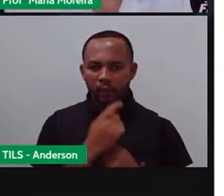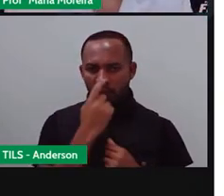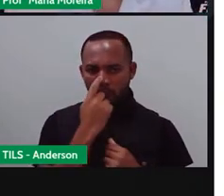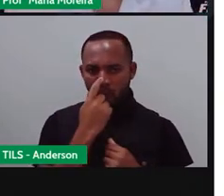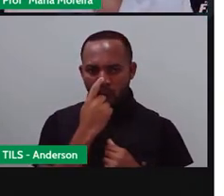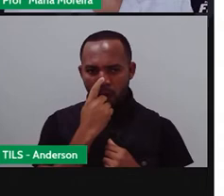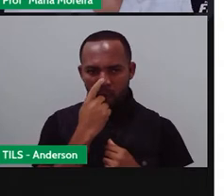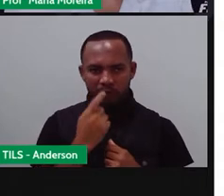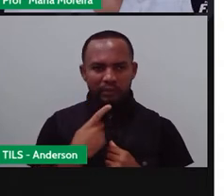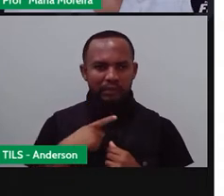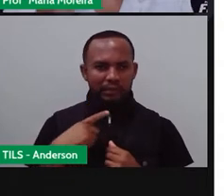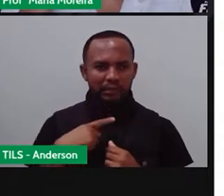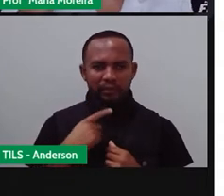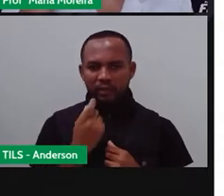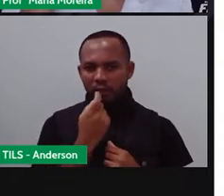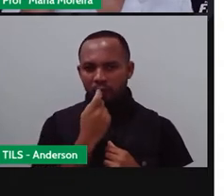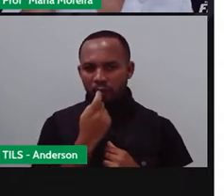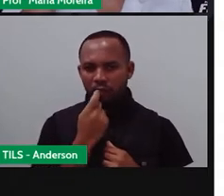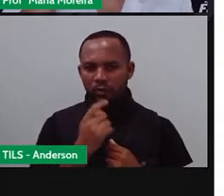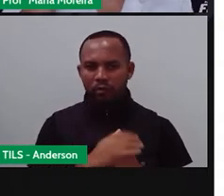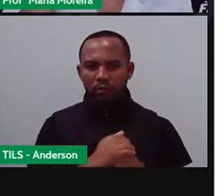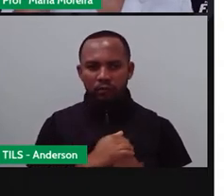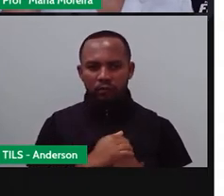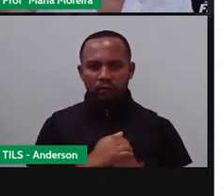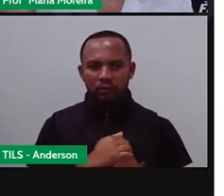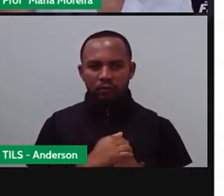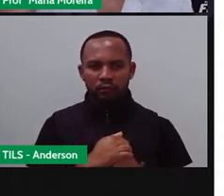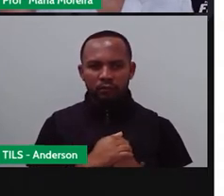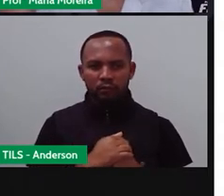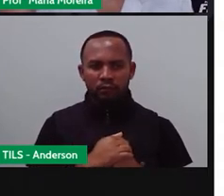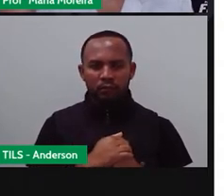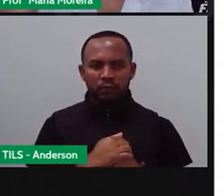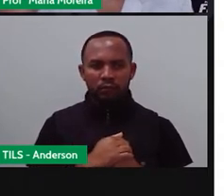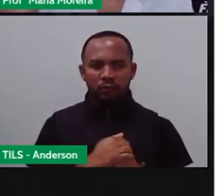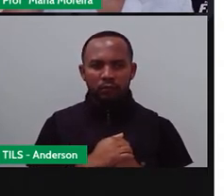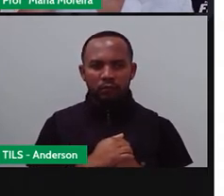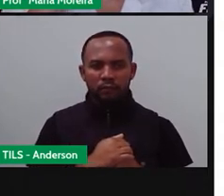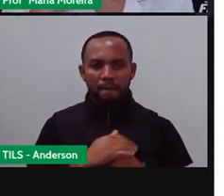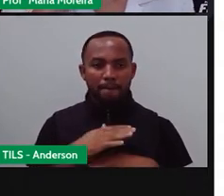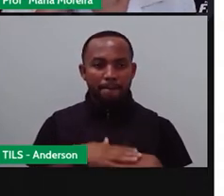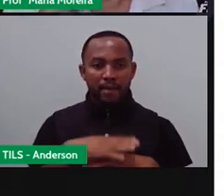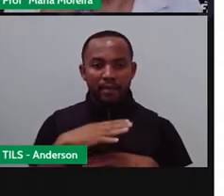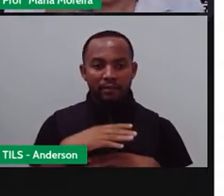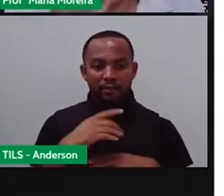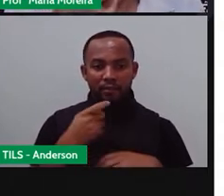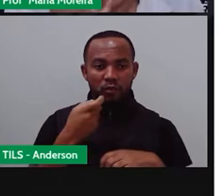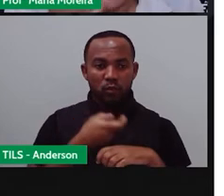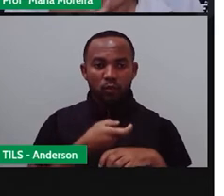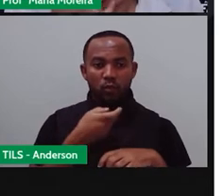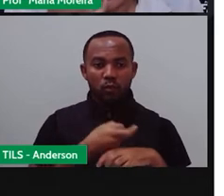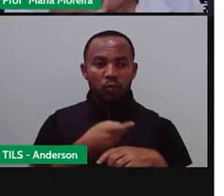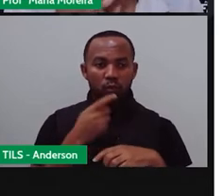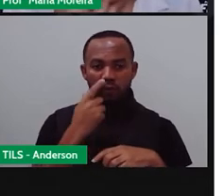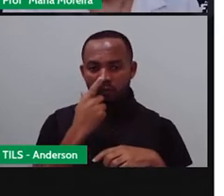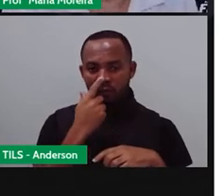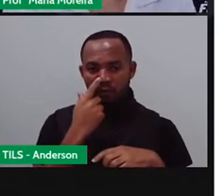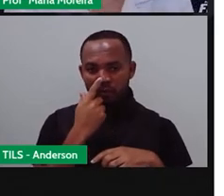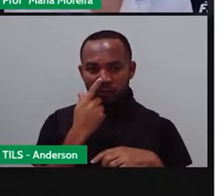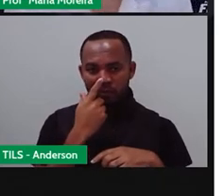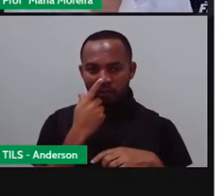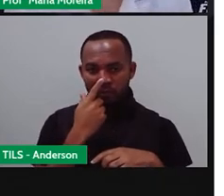O nariz. Olha, se a põe a mão aqui em cima, a vê o quê? Ele bem o quê? Mais duro. Mas quando a gente pega aqui, ele é o quê?